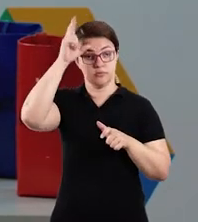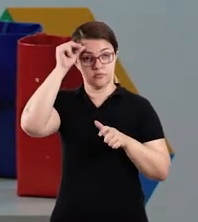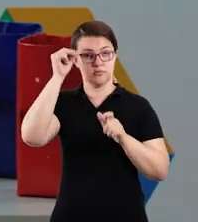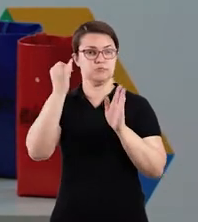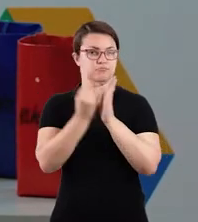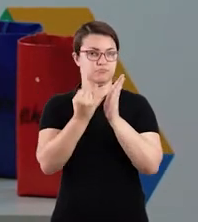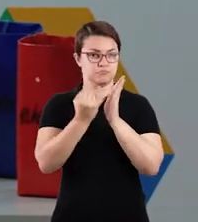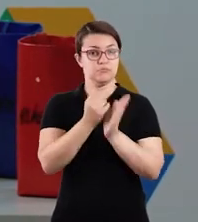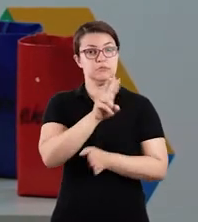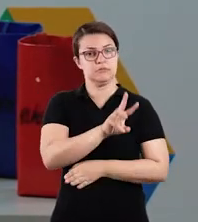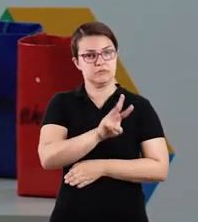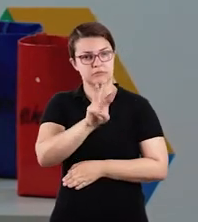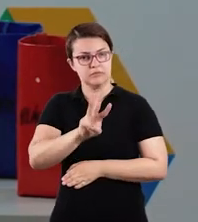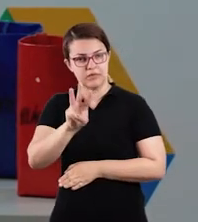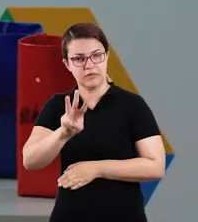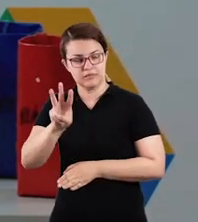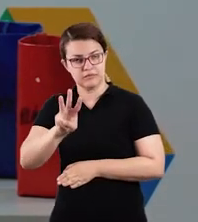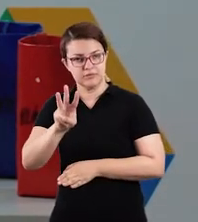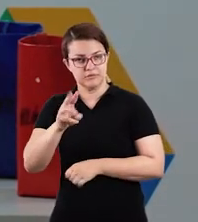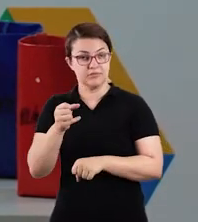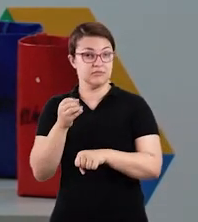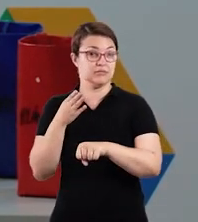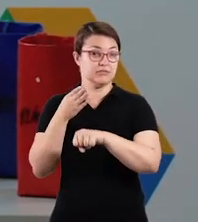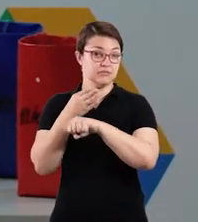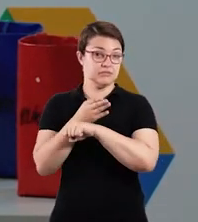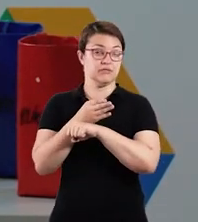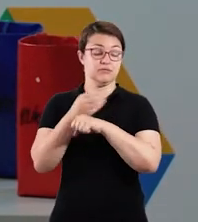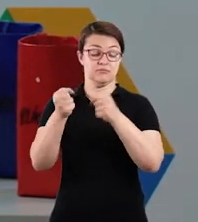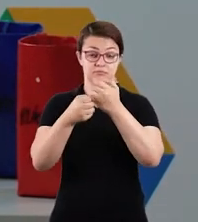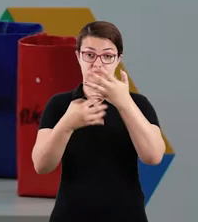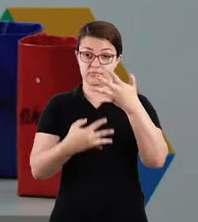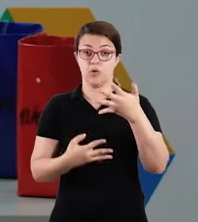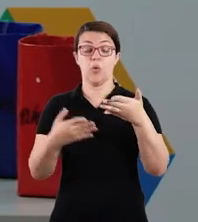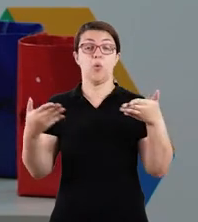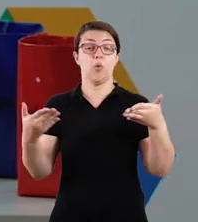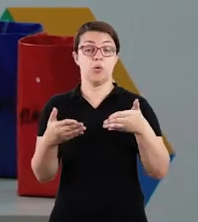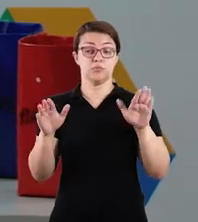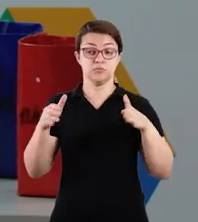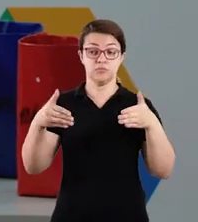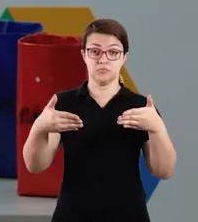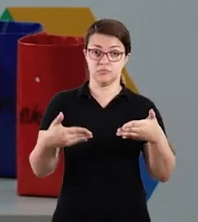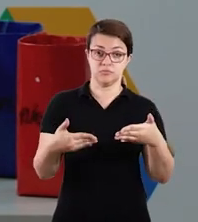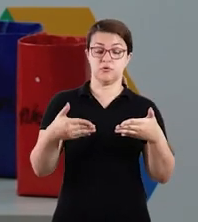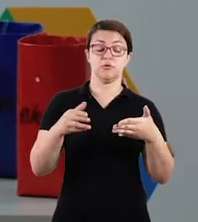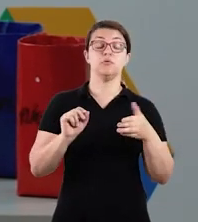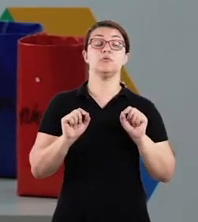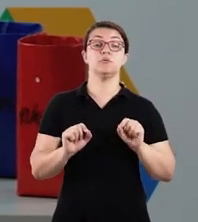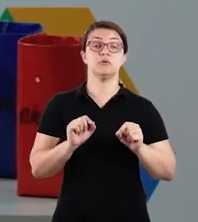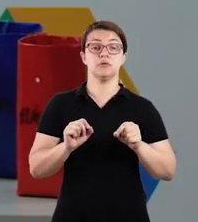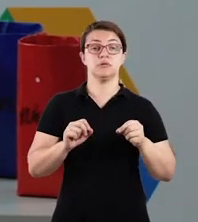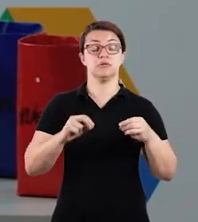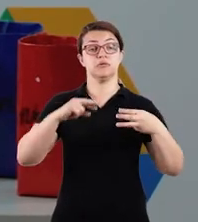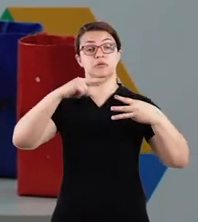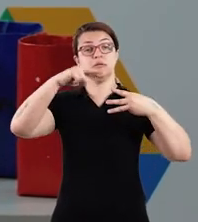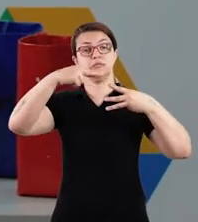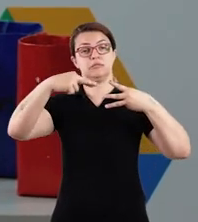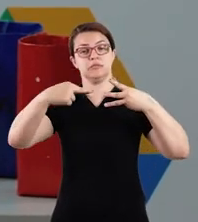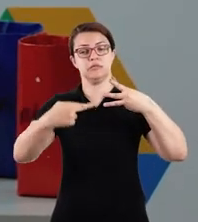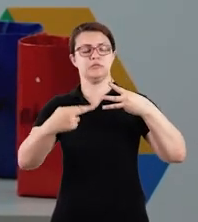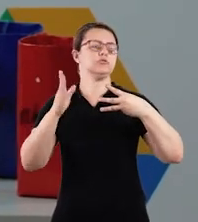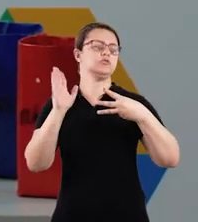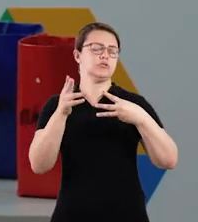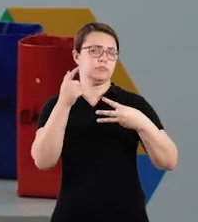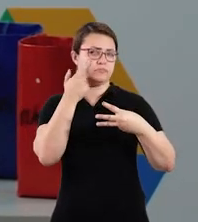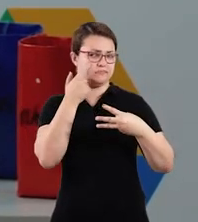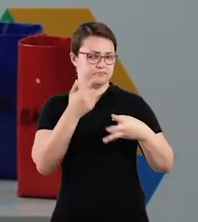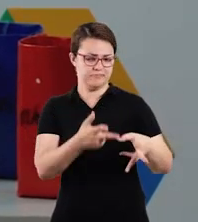prefeitura. E essa semana as atividades estarão direcionadas para a reciclagem, como eu acho que